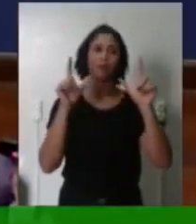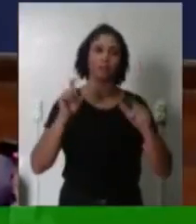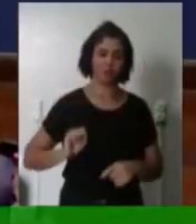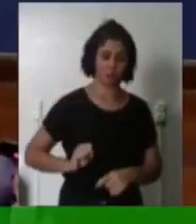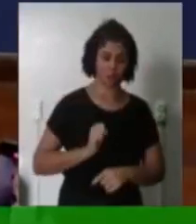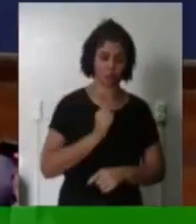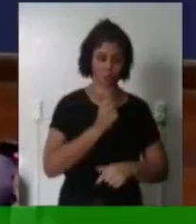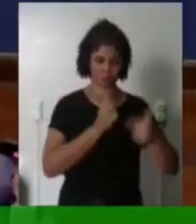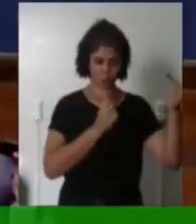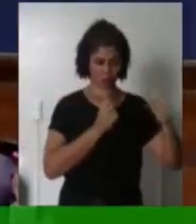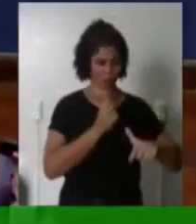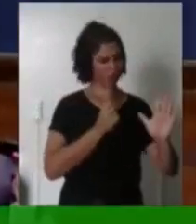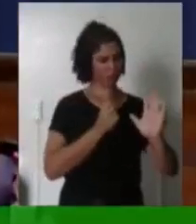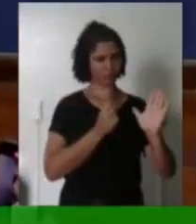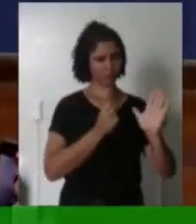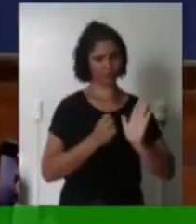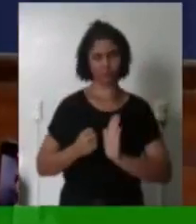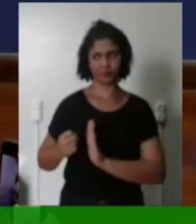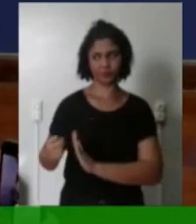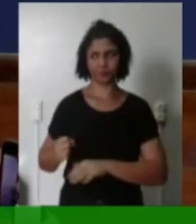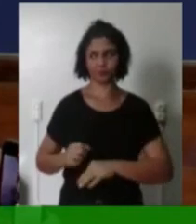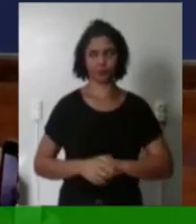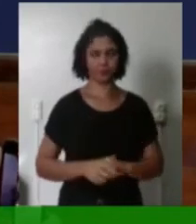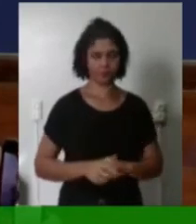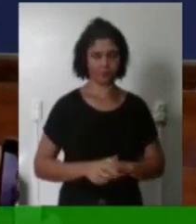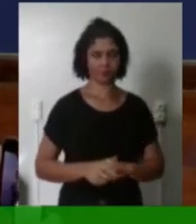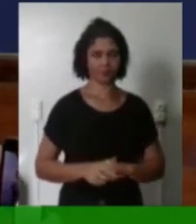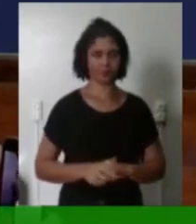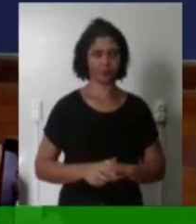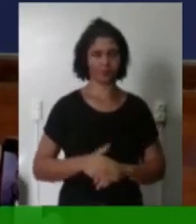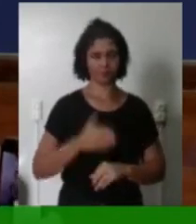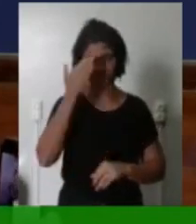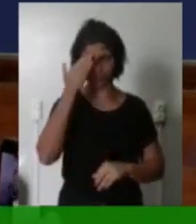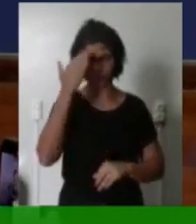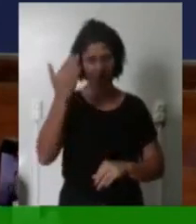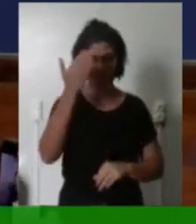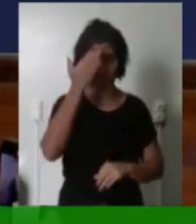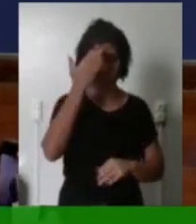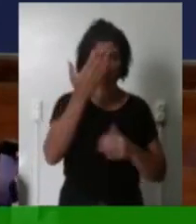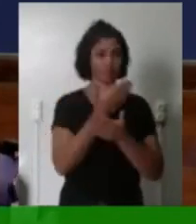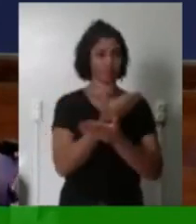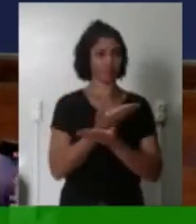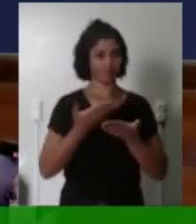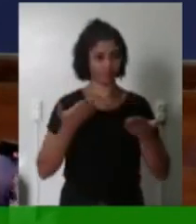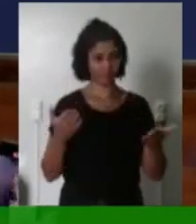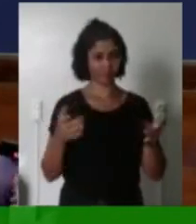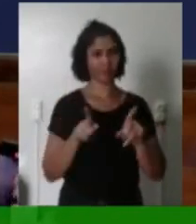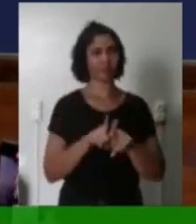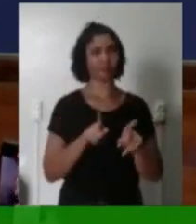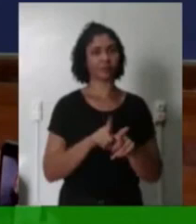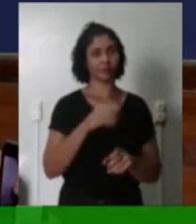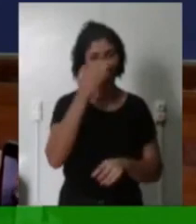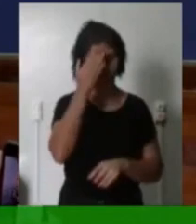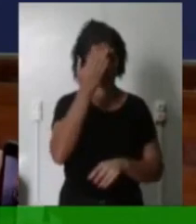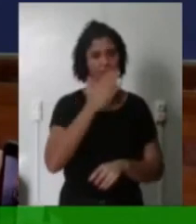possa voltar Não é? Então Teca Meu muito obrigado Muito obrigado a todos Muito obrigado a minha querida equipe